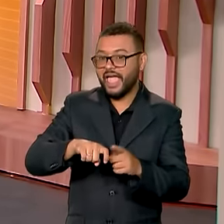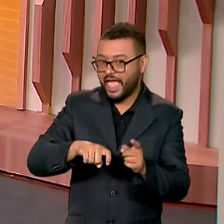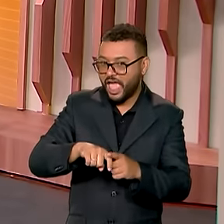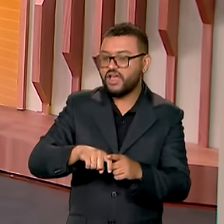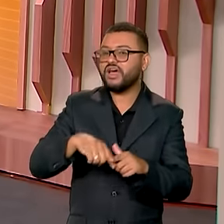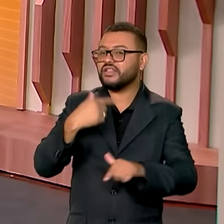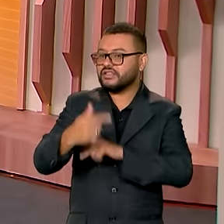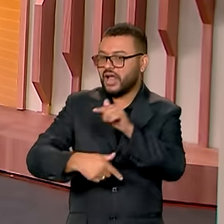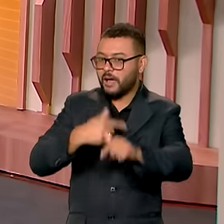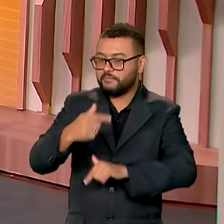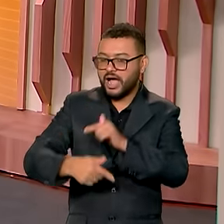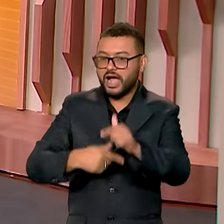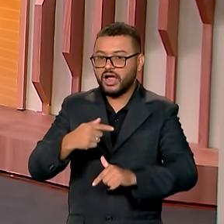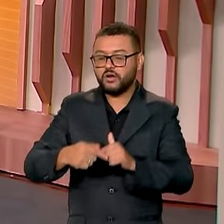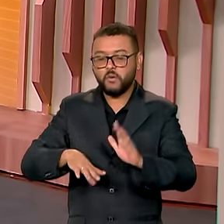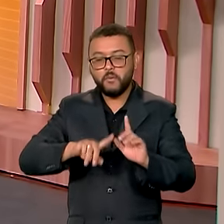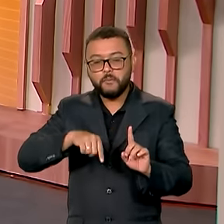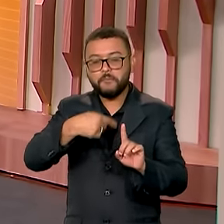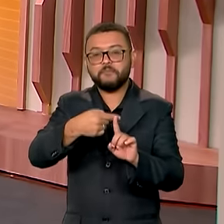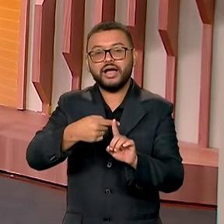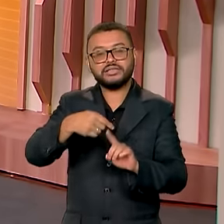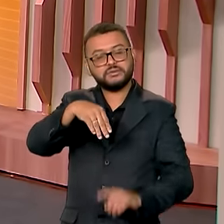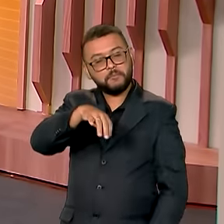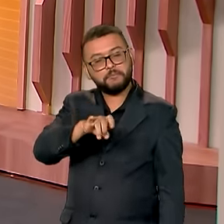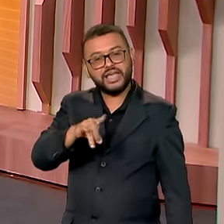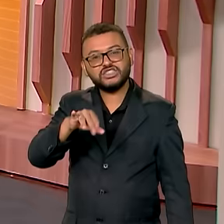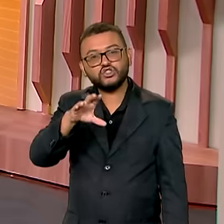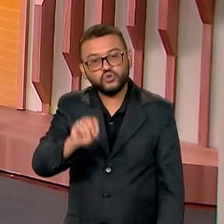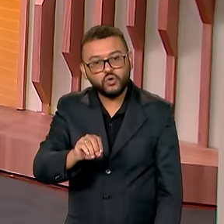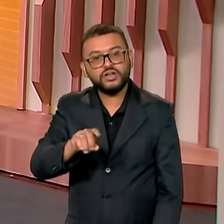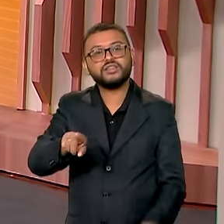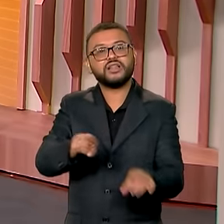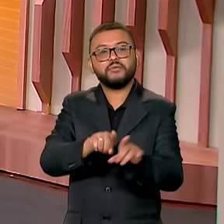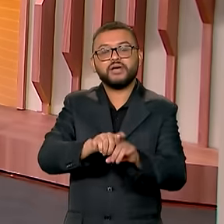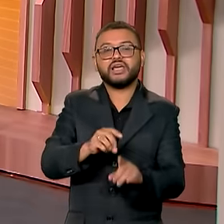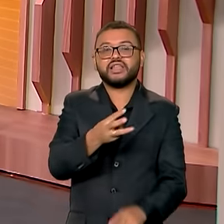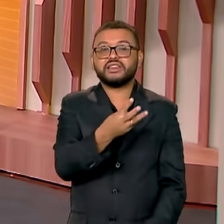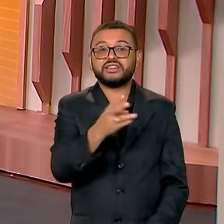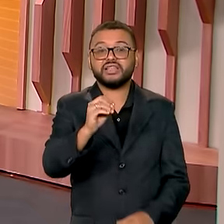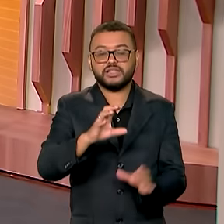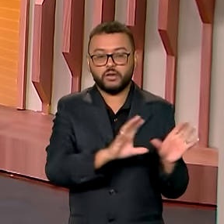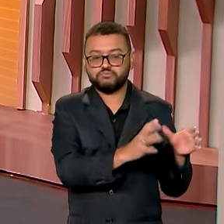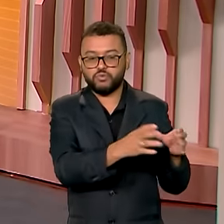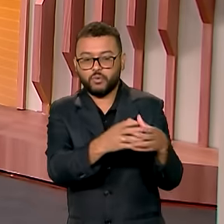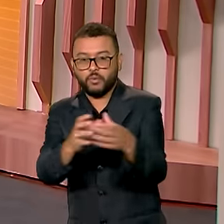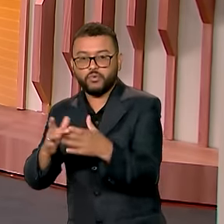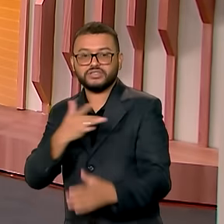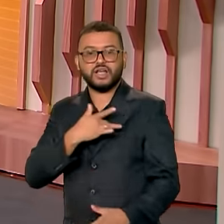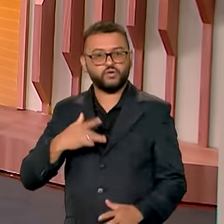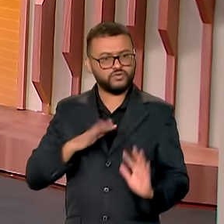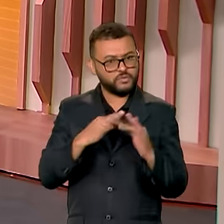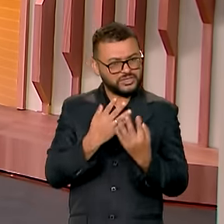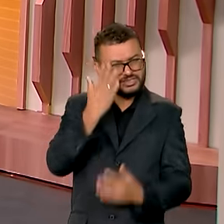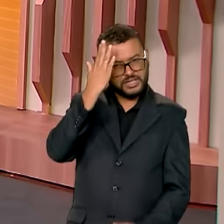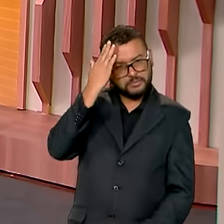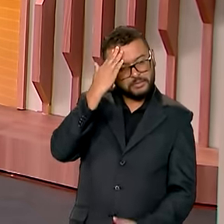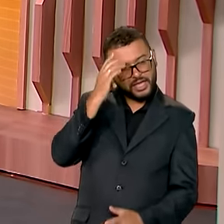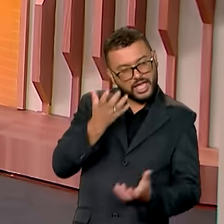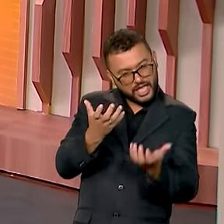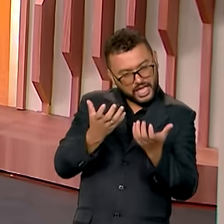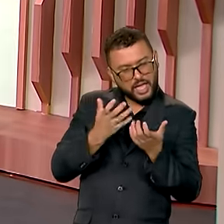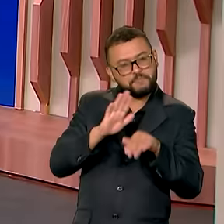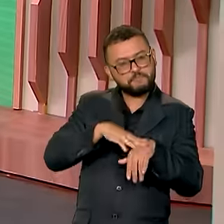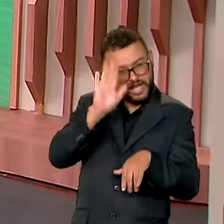trabalham lá pelo programa Mais Médicos e ainda 30 equipes do Saúde da Família. Se você quer saber